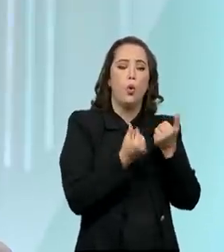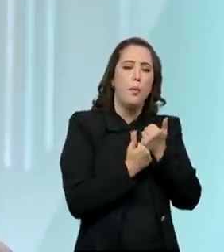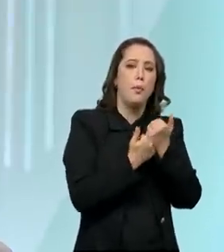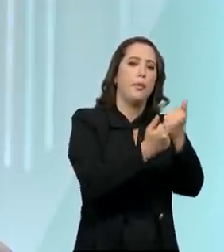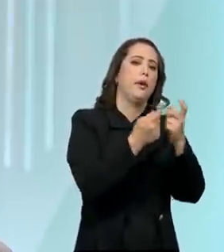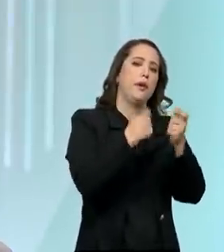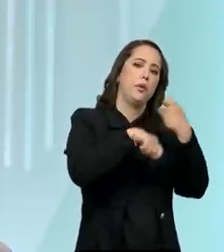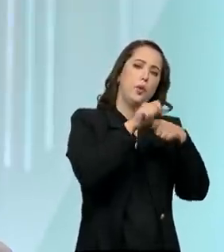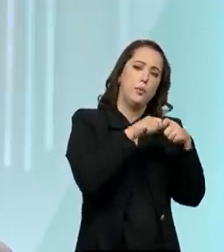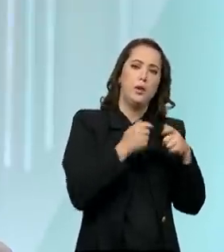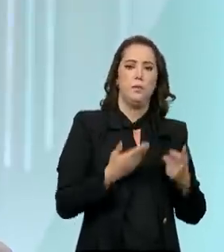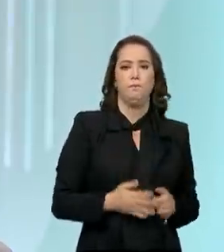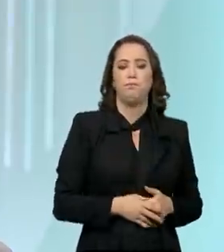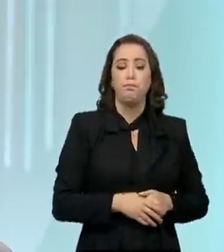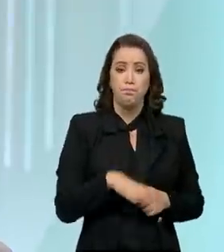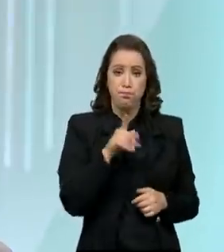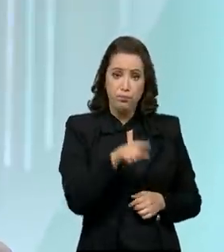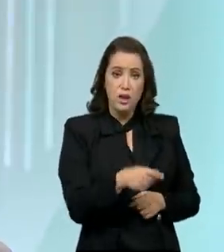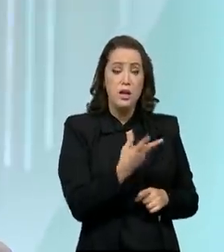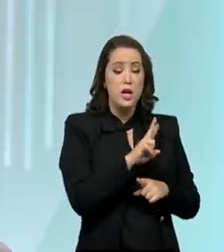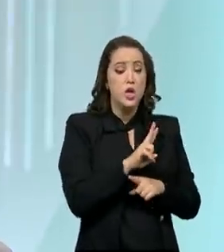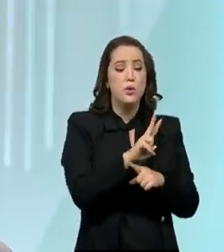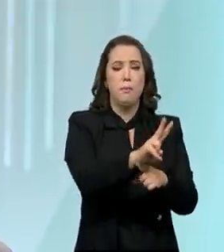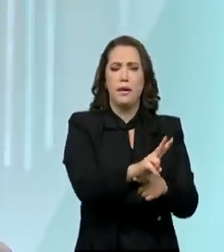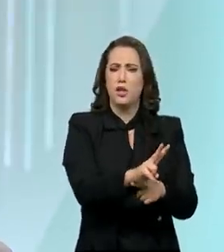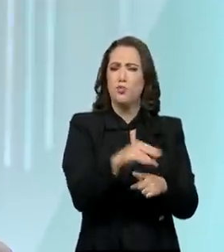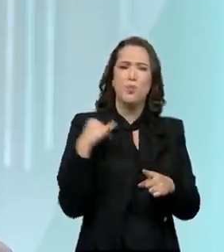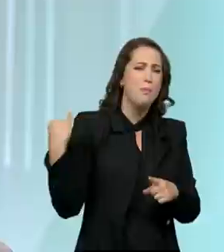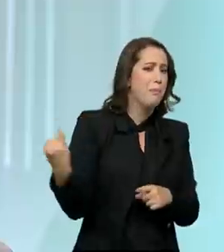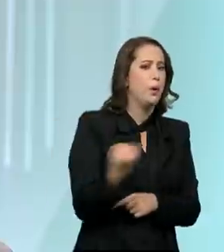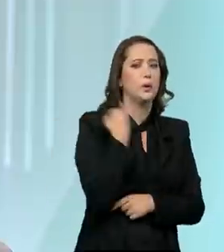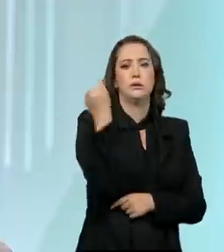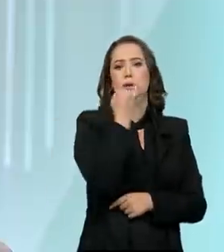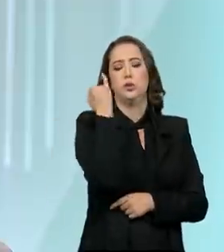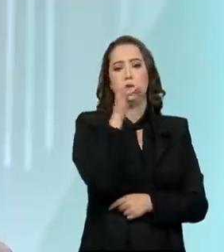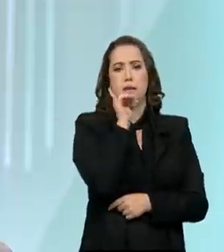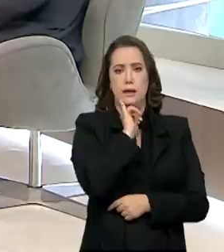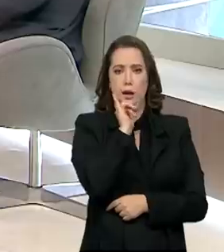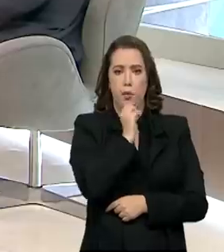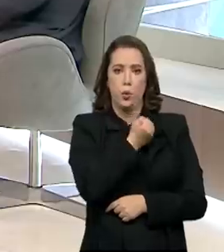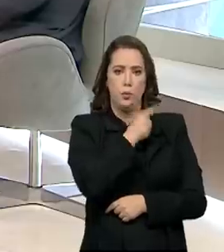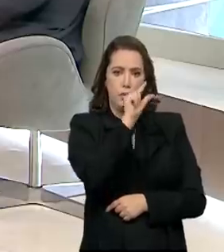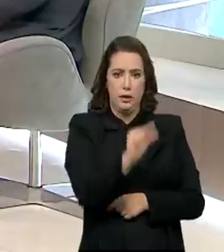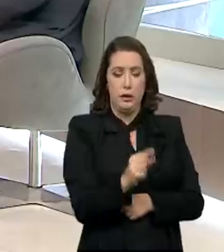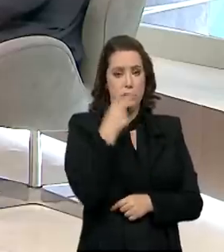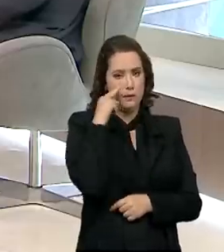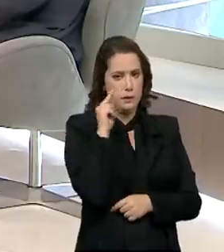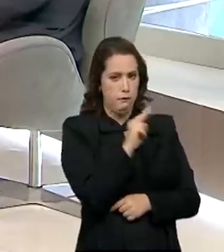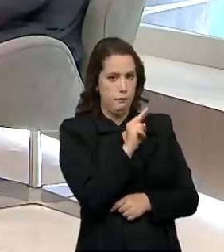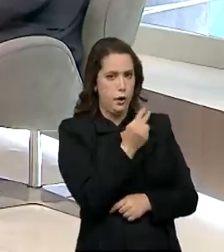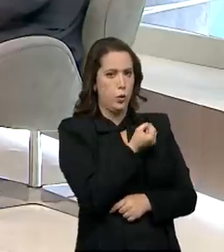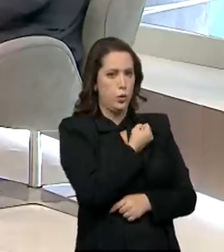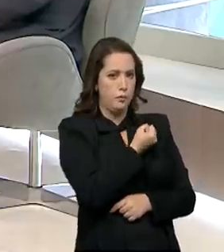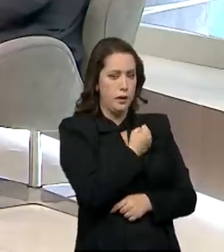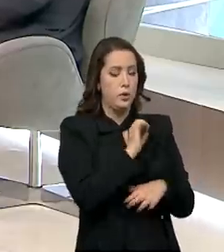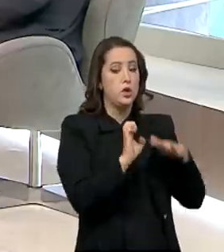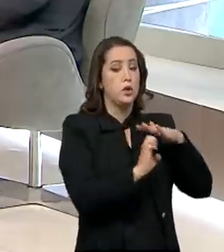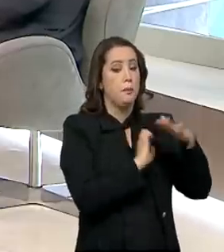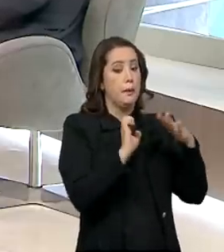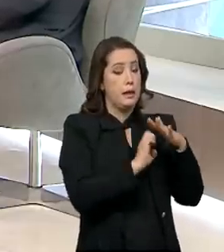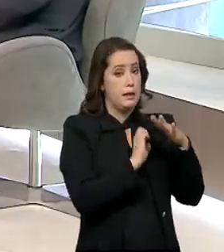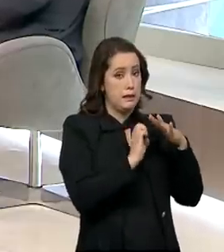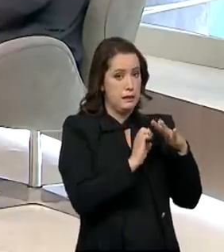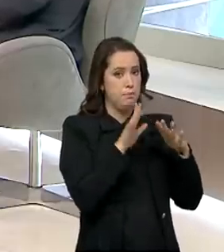E o papel do financiamento foi fundamental. Eu vou te dar um pequeno dado, Paulo. Se você olha o estoque de micro, pequena e média